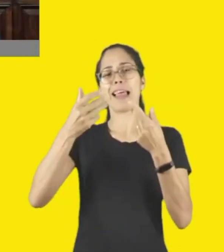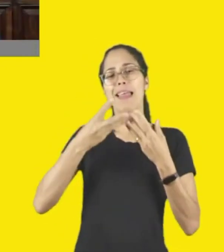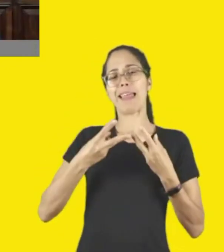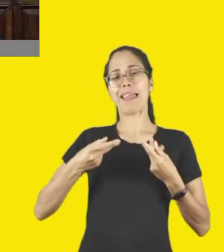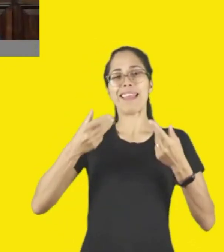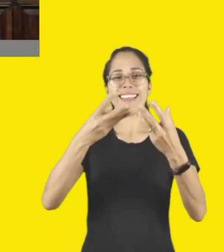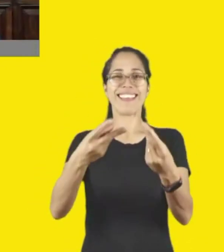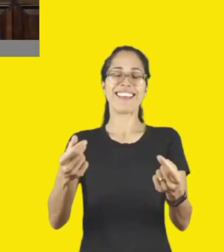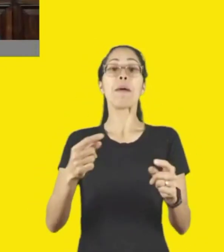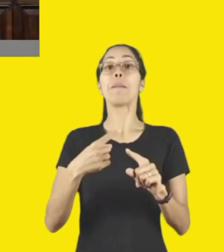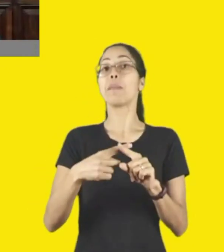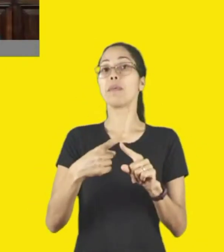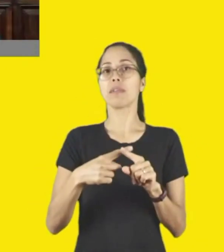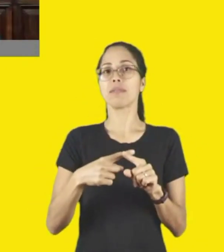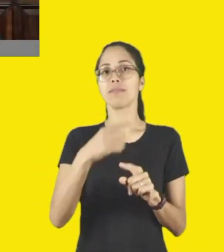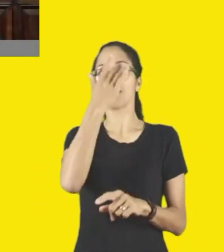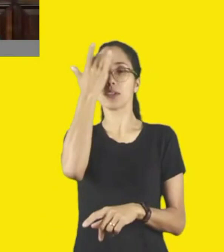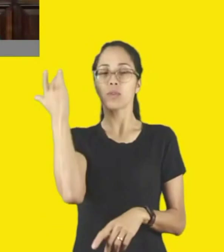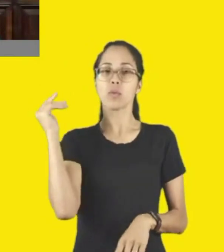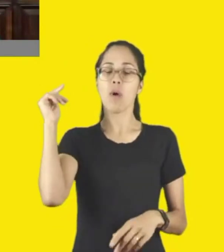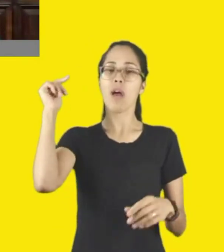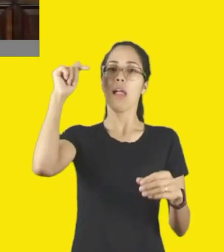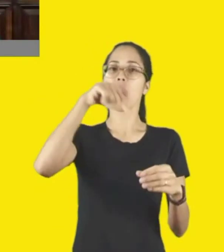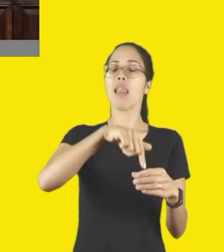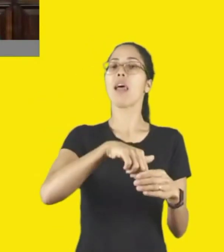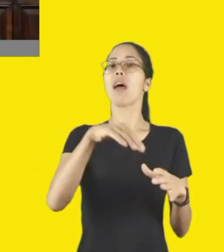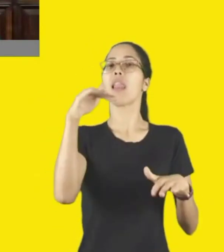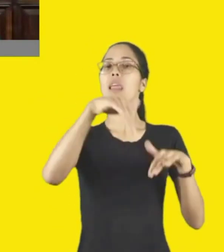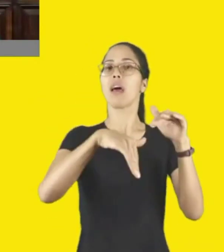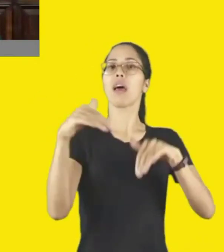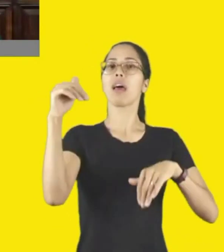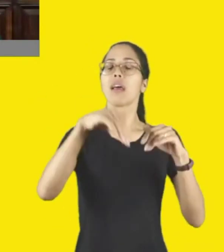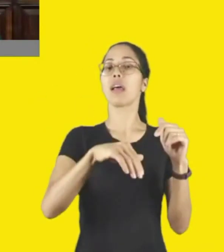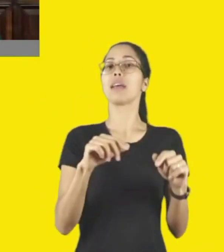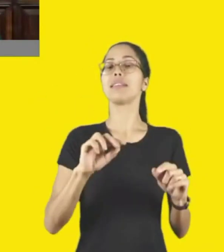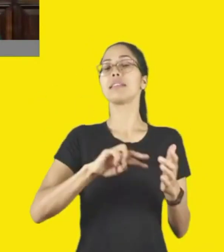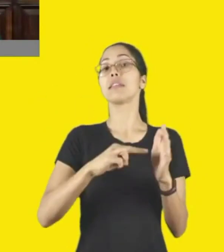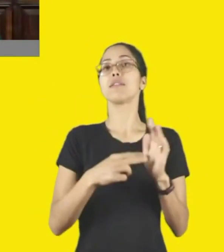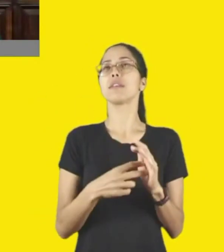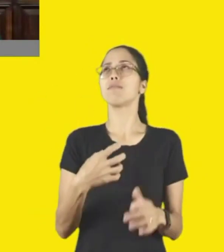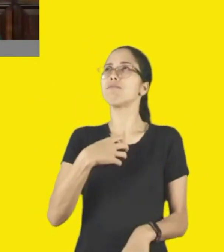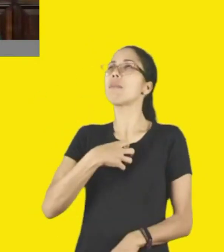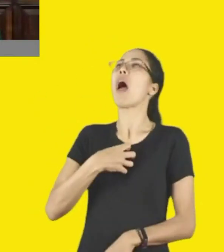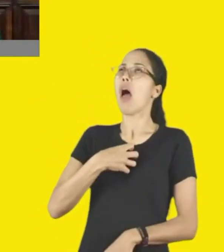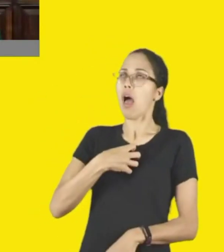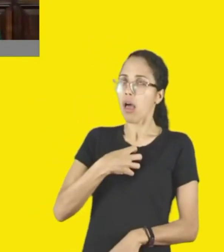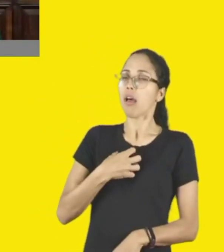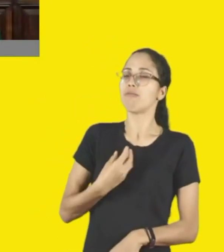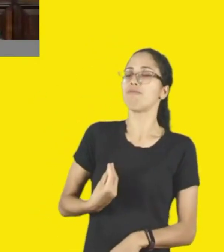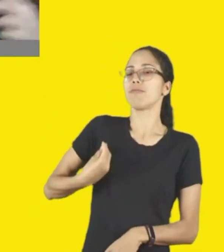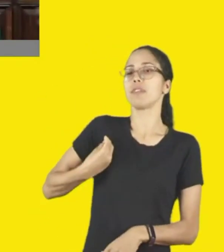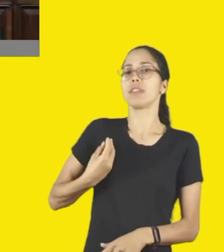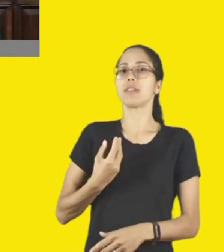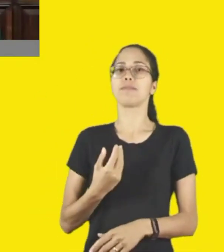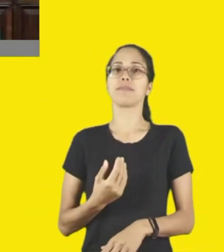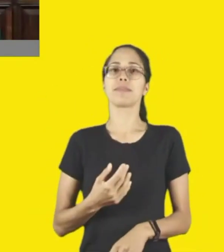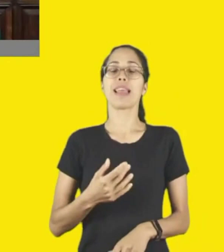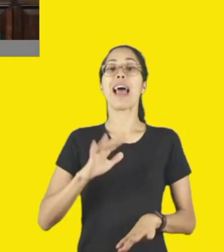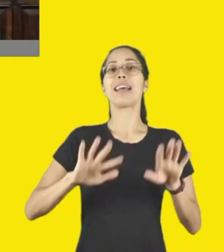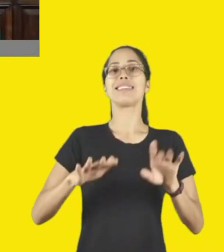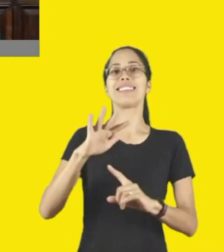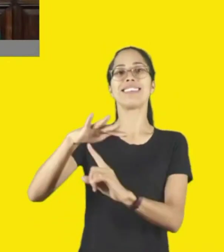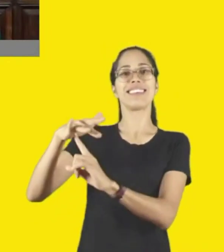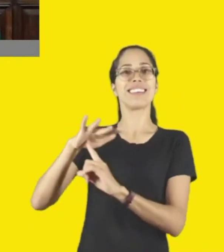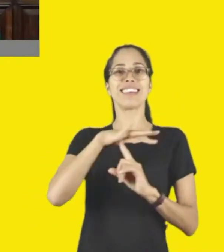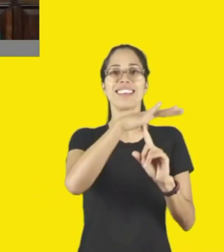comunidade passa a entender a cidade como um ambiente de vida. Então, feiras literárias que acabam ocupando a sala da